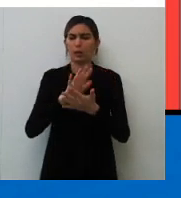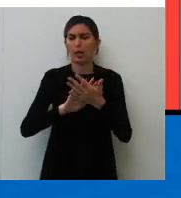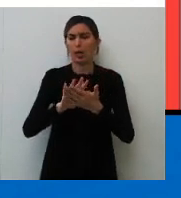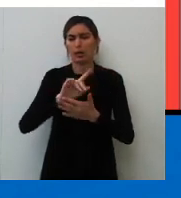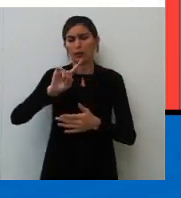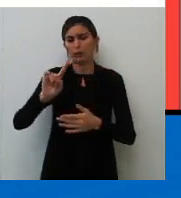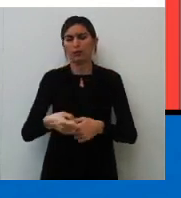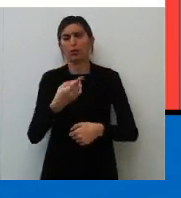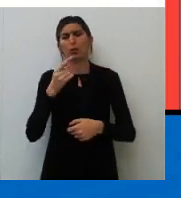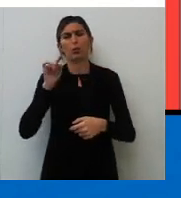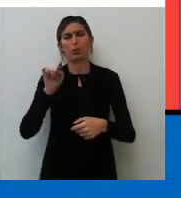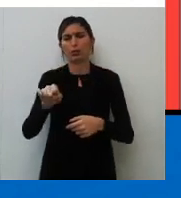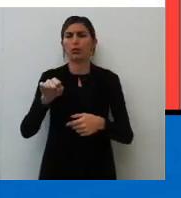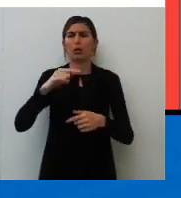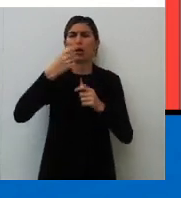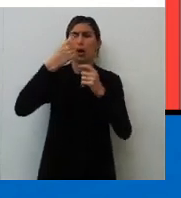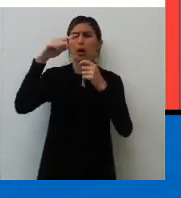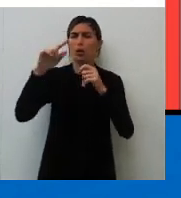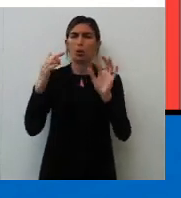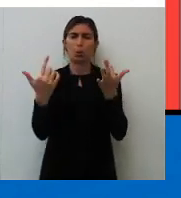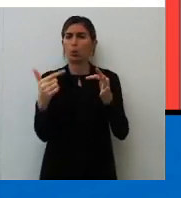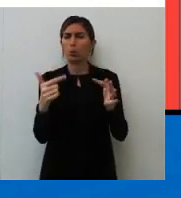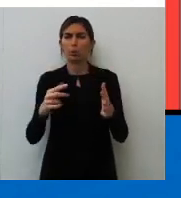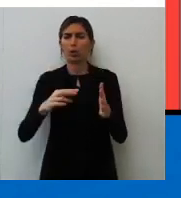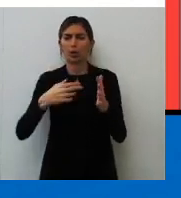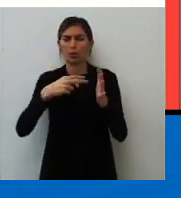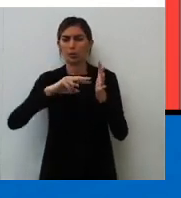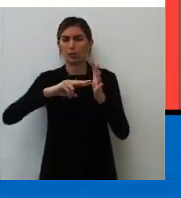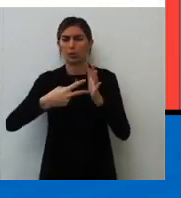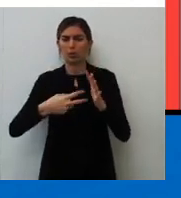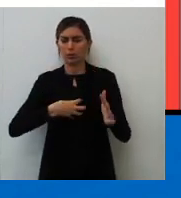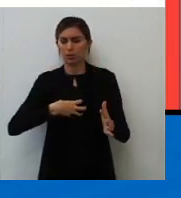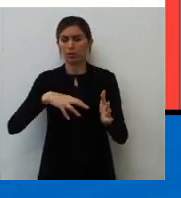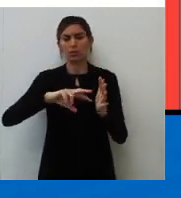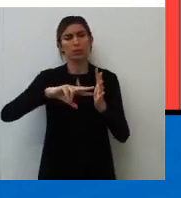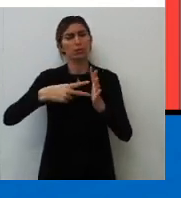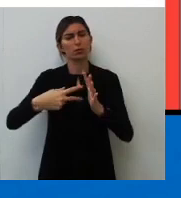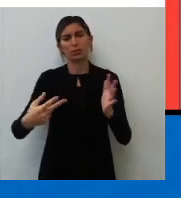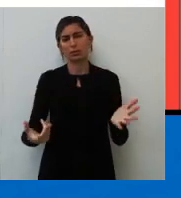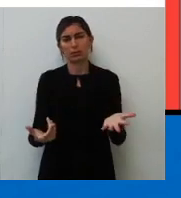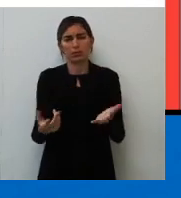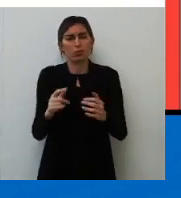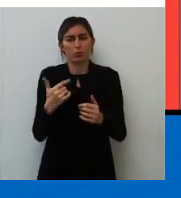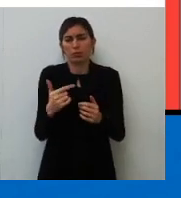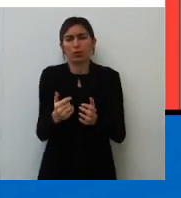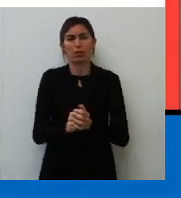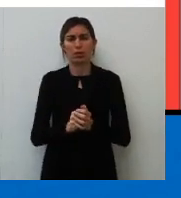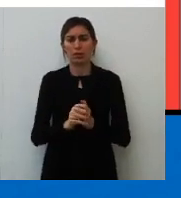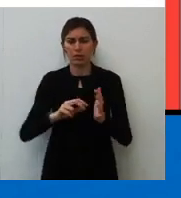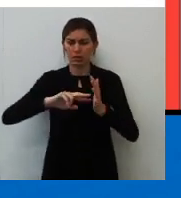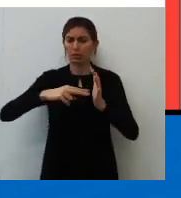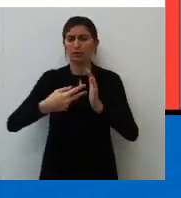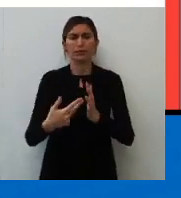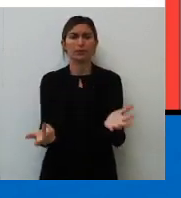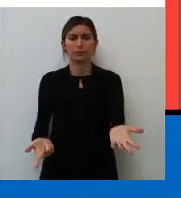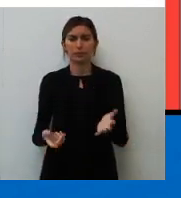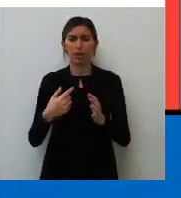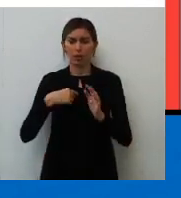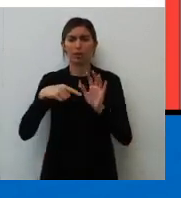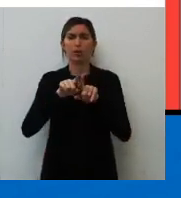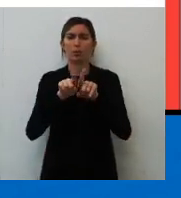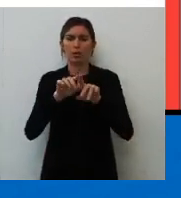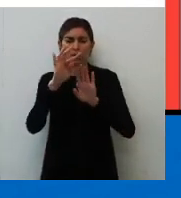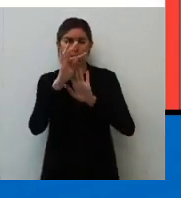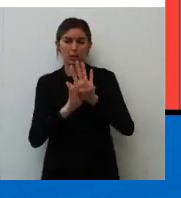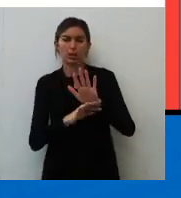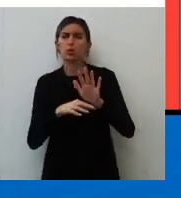sem um erro de crase, nada é perfeito e não ter sentido. Também não adianta ter um texto que tenha sentido, que tenha lógica,